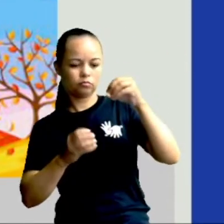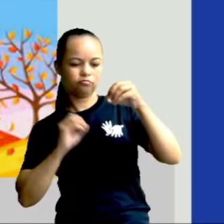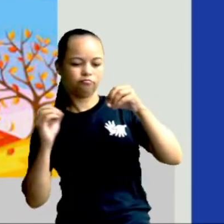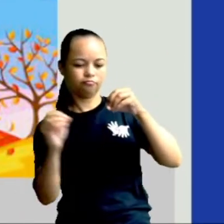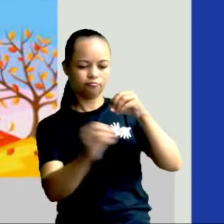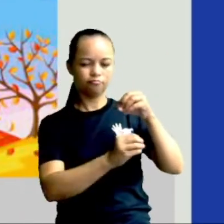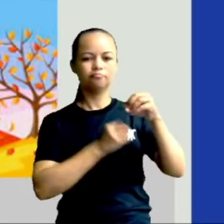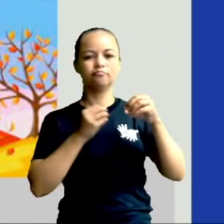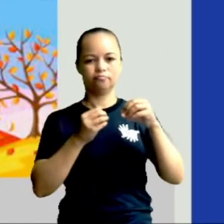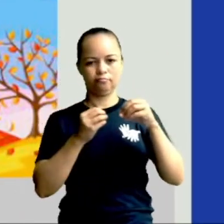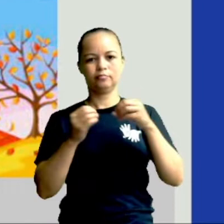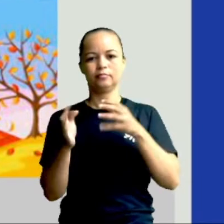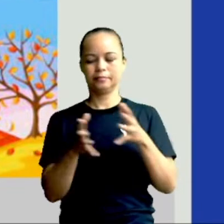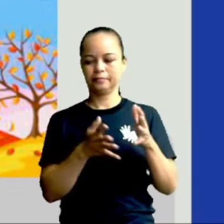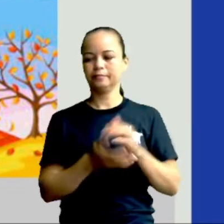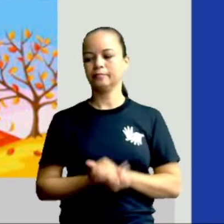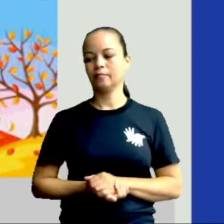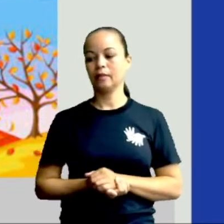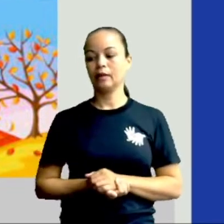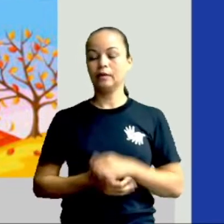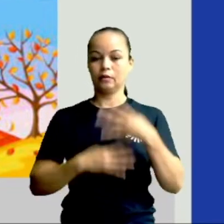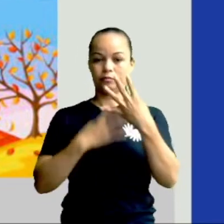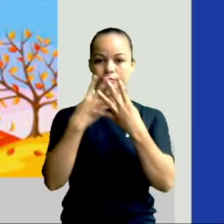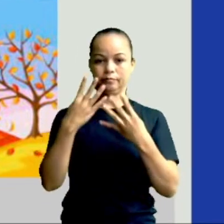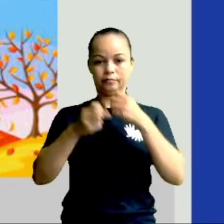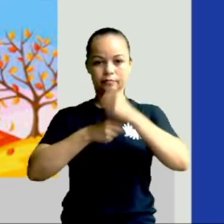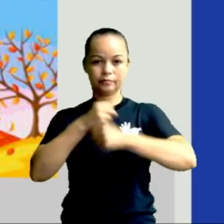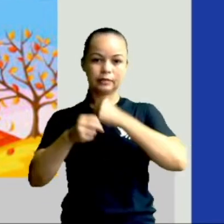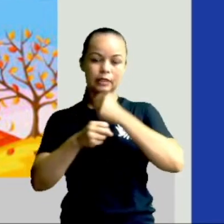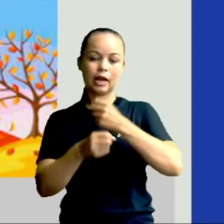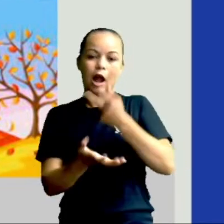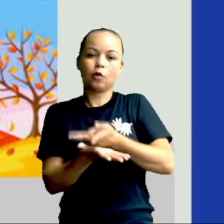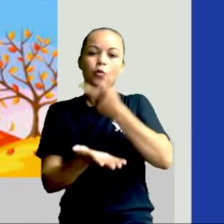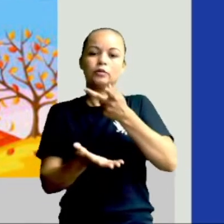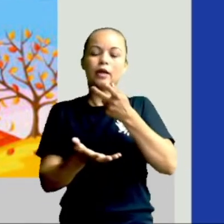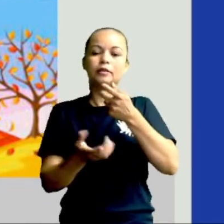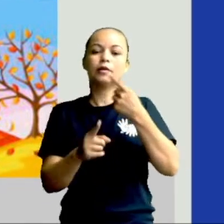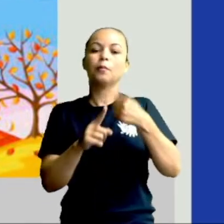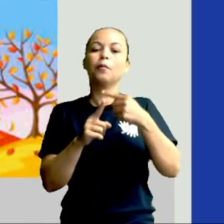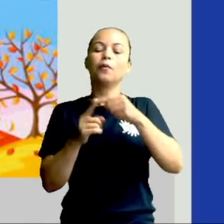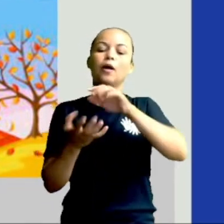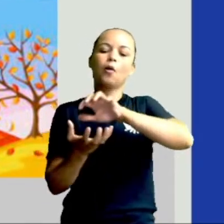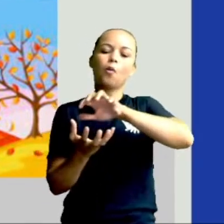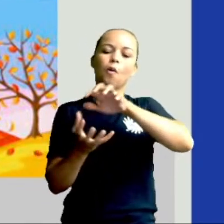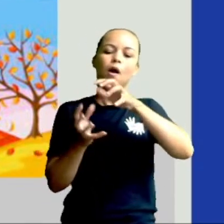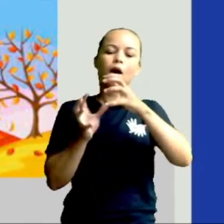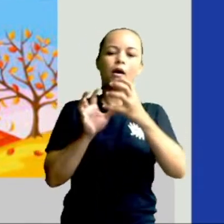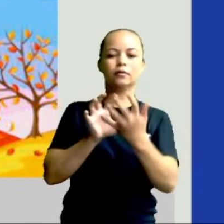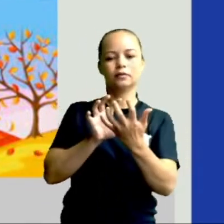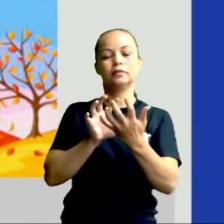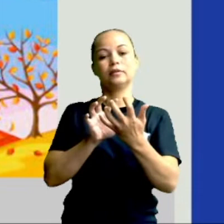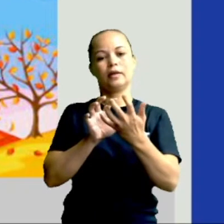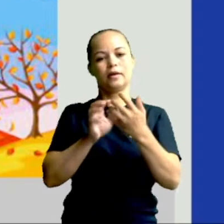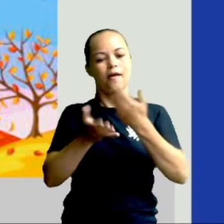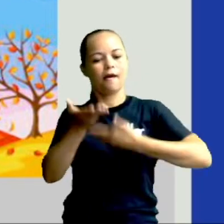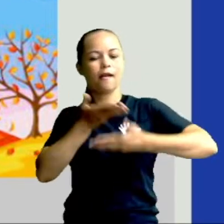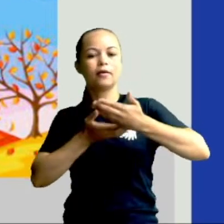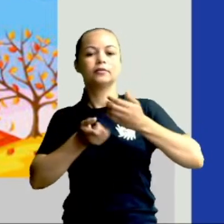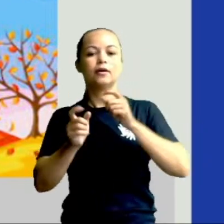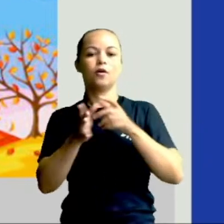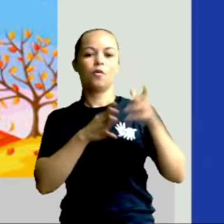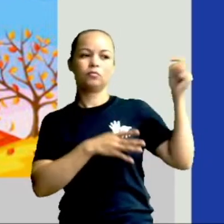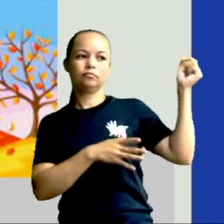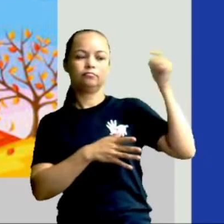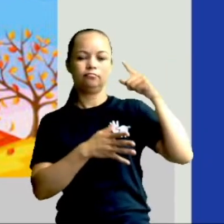Então, vamos entender um pouquinho. As estações do ano acontecem por causa da inclinação da Terra em relação ao Sol. O movimento